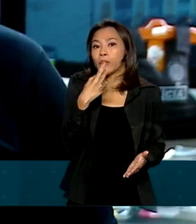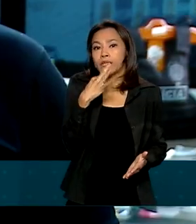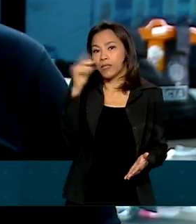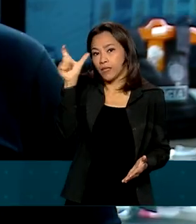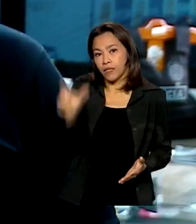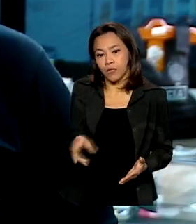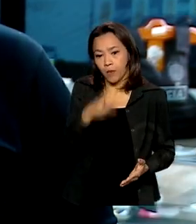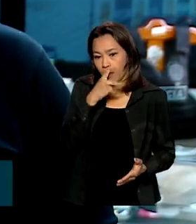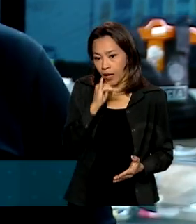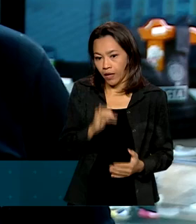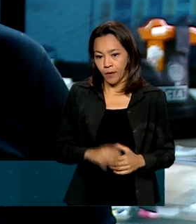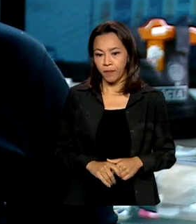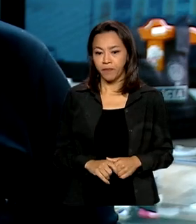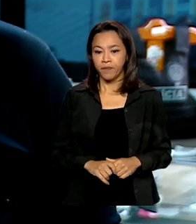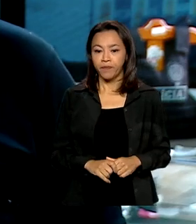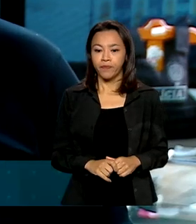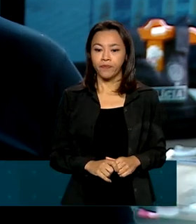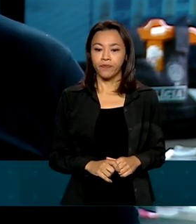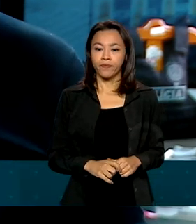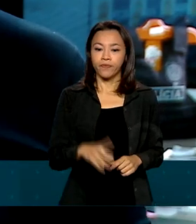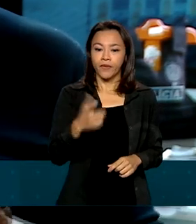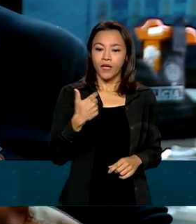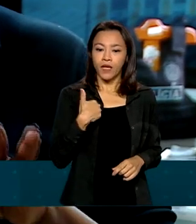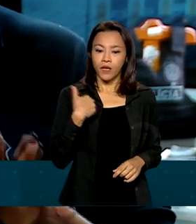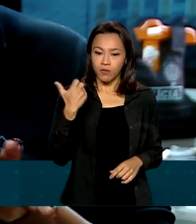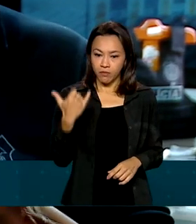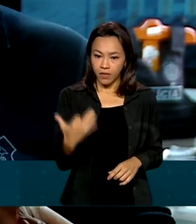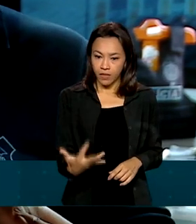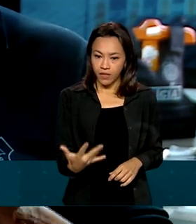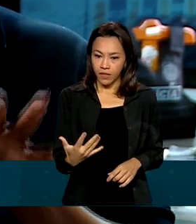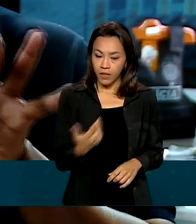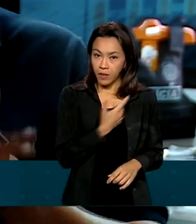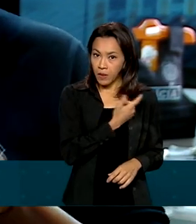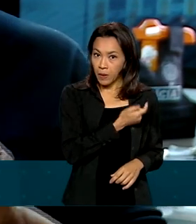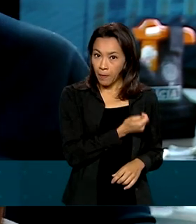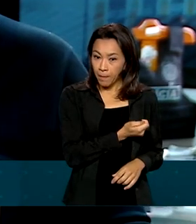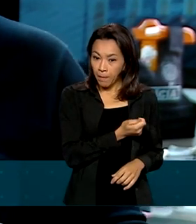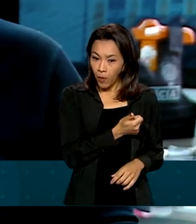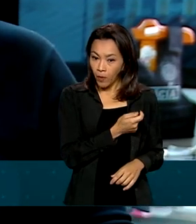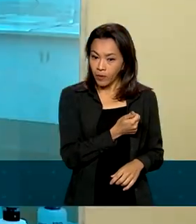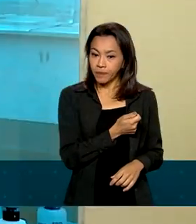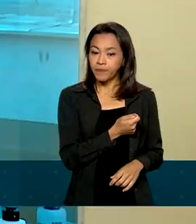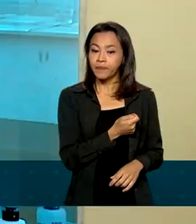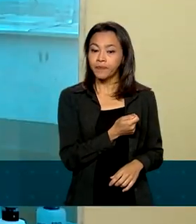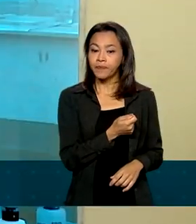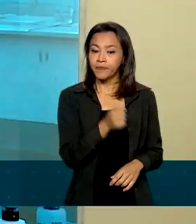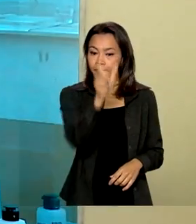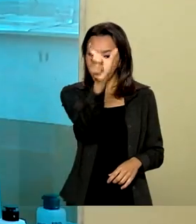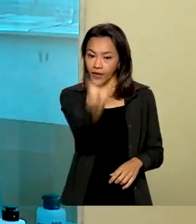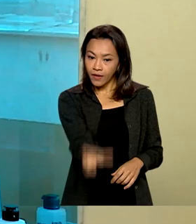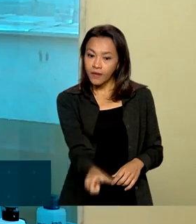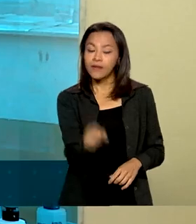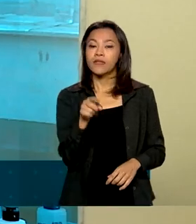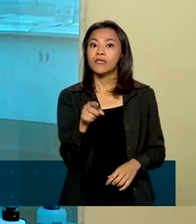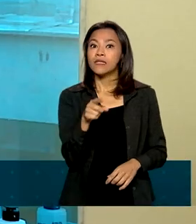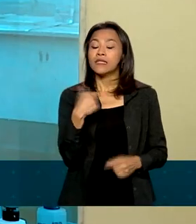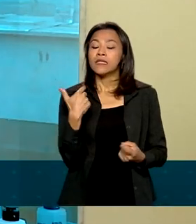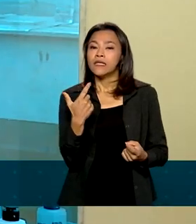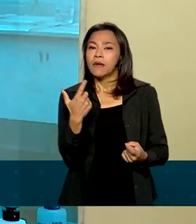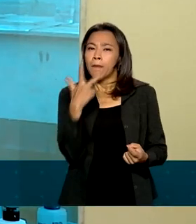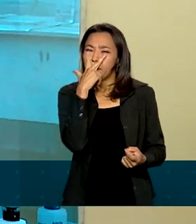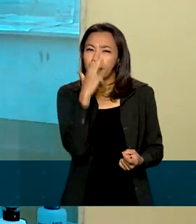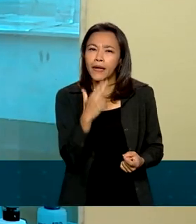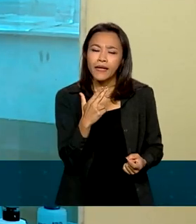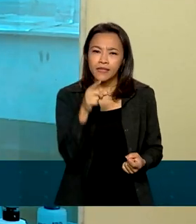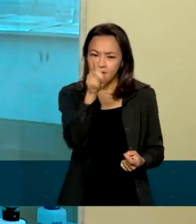Eu queria as oportunidades, eu me apego. Eu costumo dizer o seguinte, as poucas que passaram, me agarrei a todas. Galgar Postos parece ser uma missão